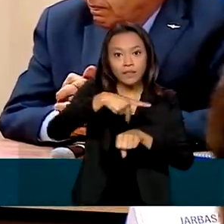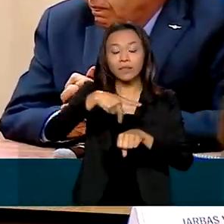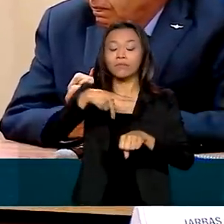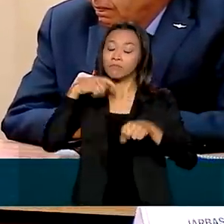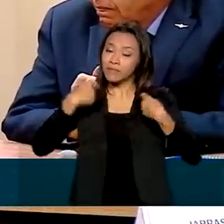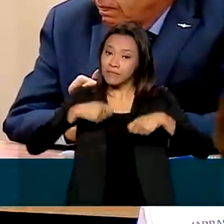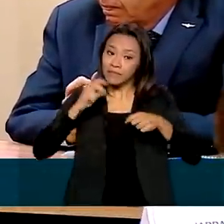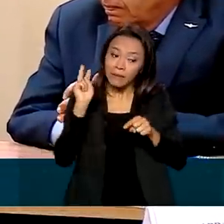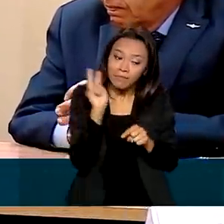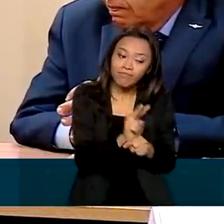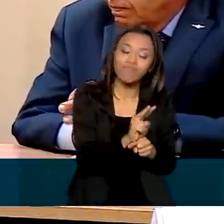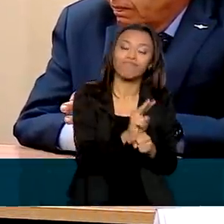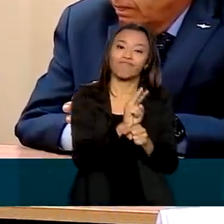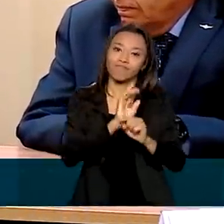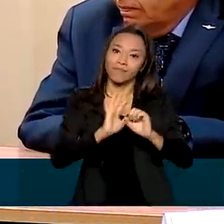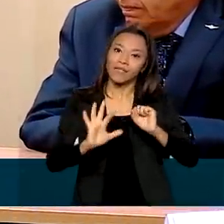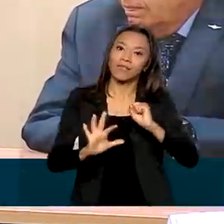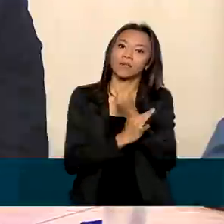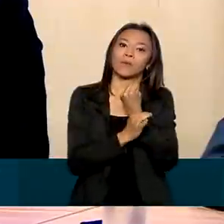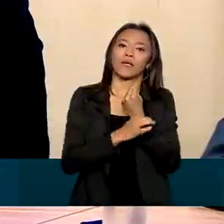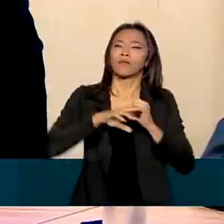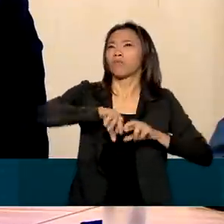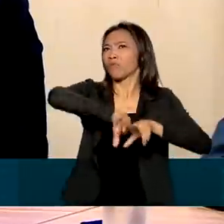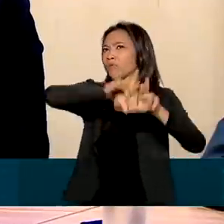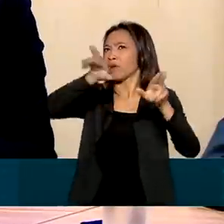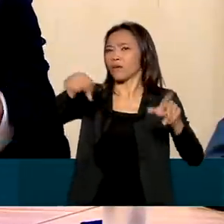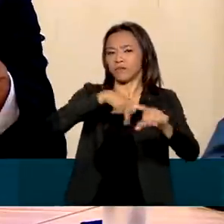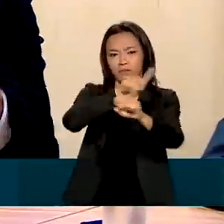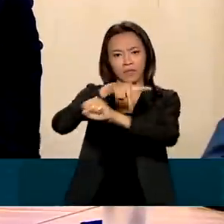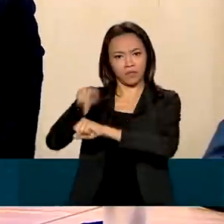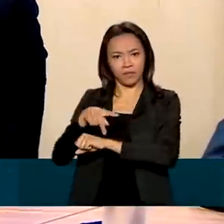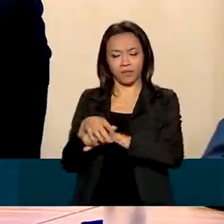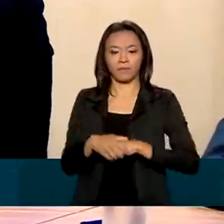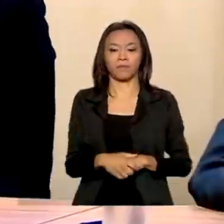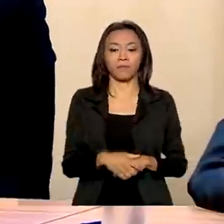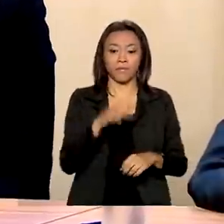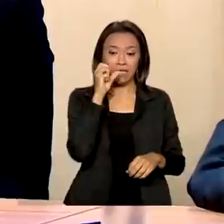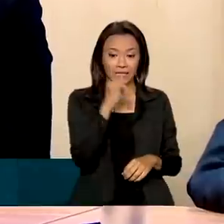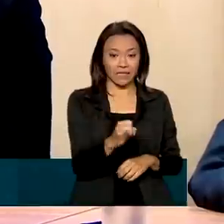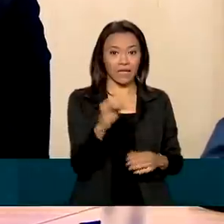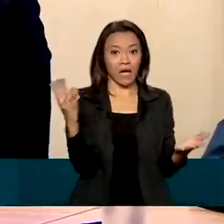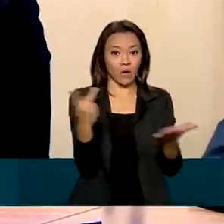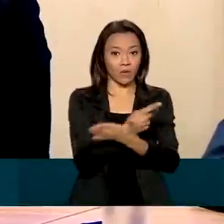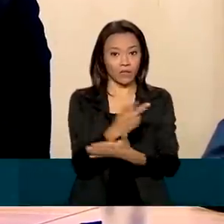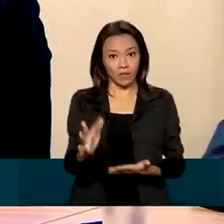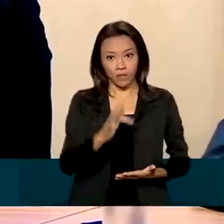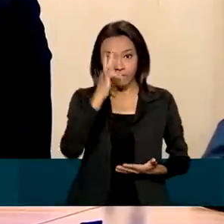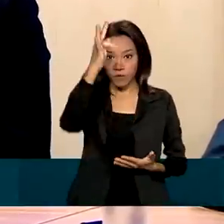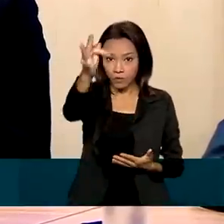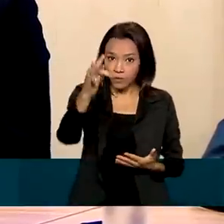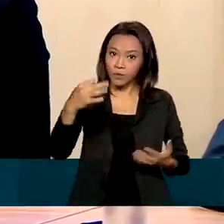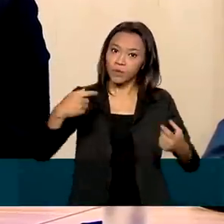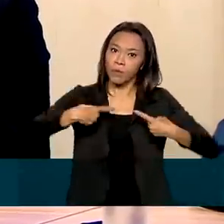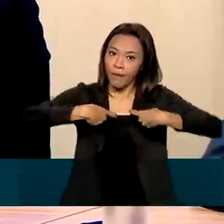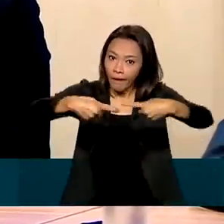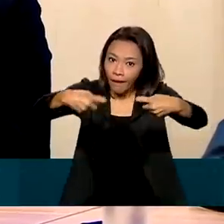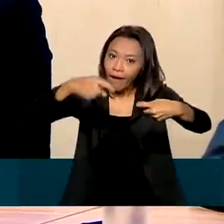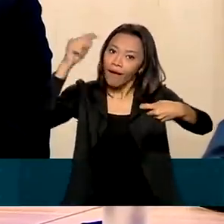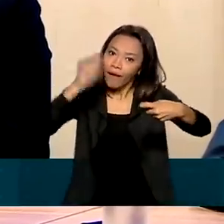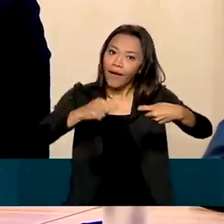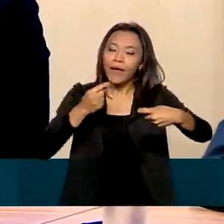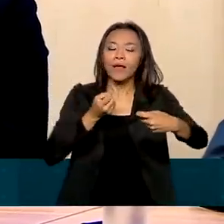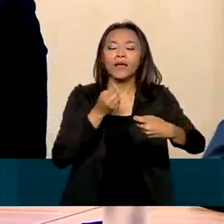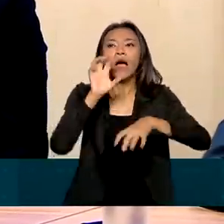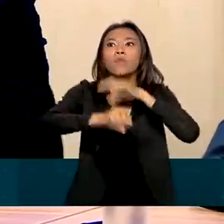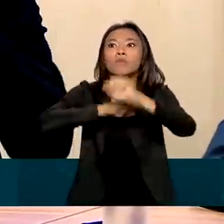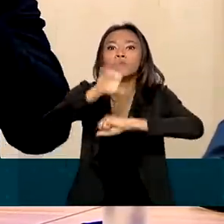protegido por todos os países. Com certeza, se tivermos uma guerra no futuro, vai ser uma guerra da informação, a busca